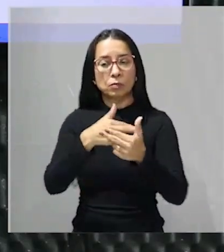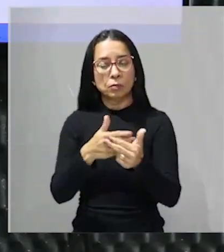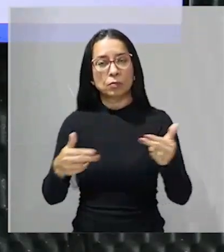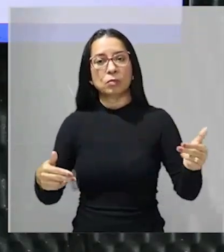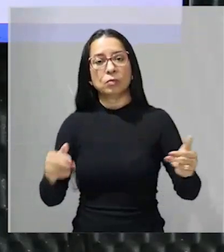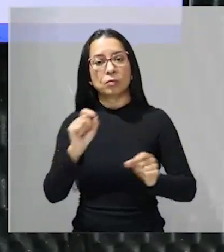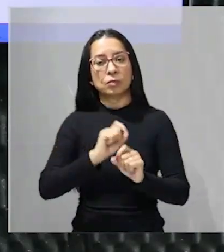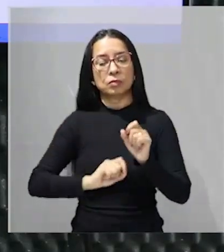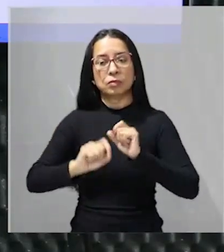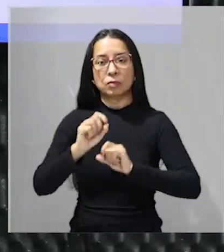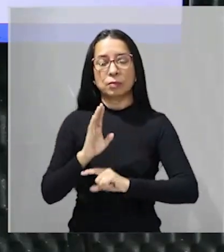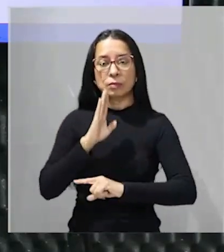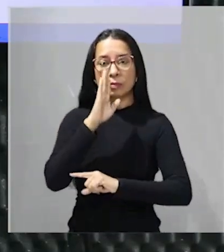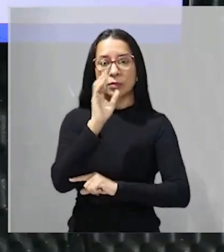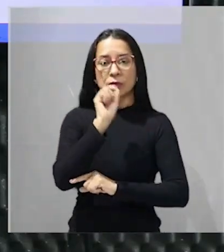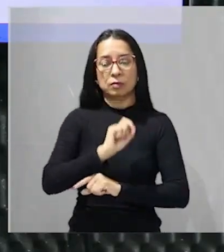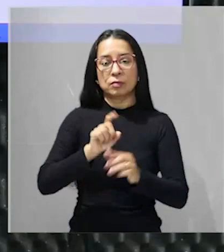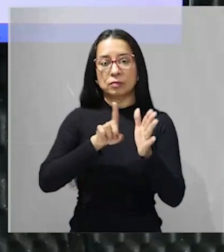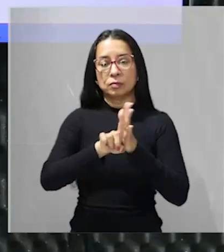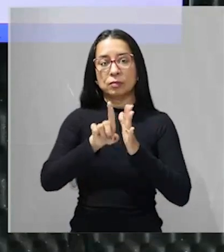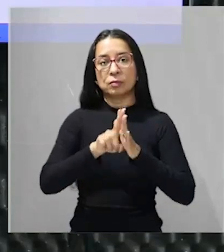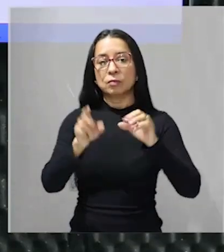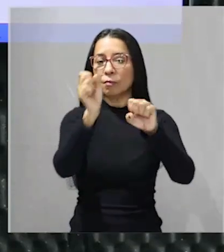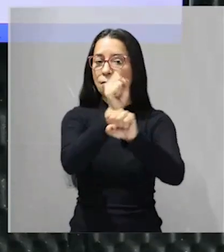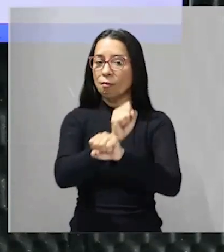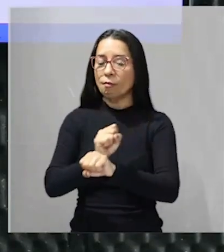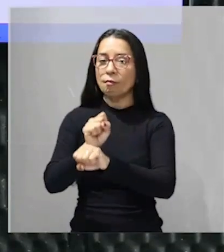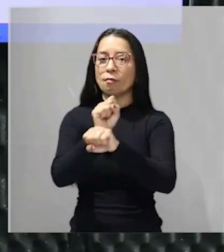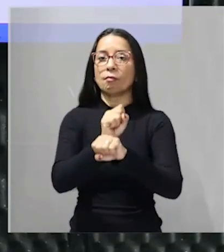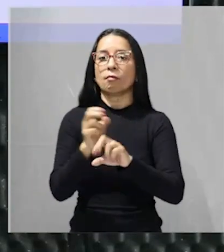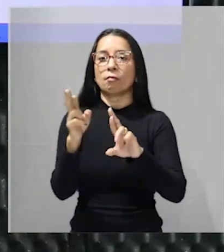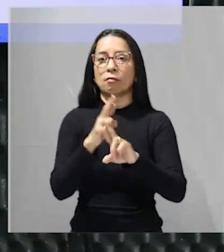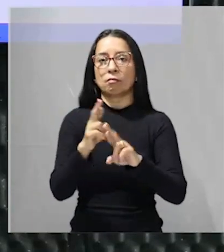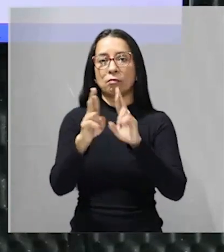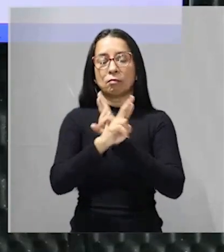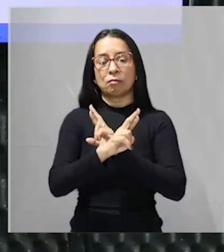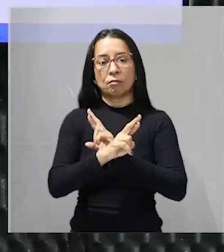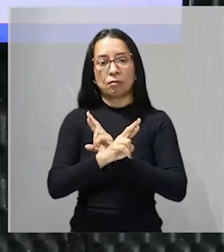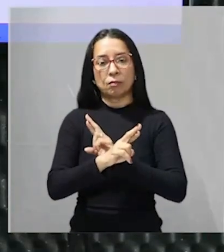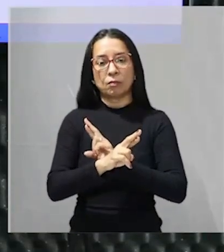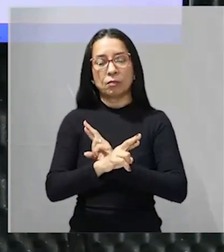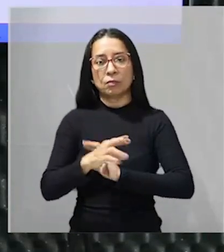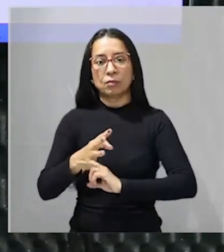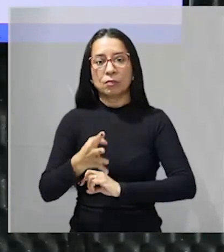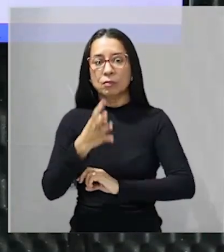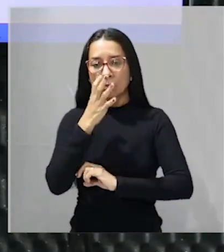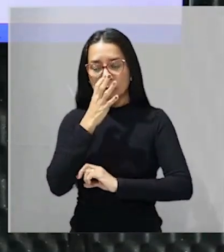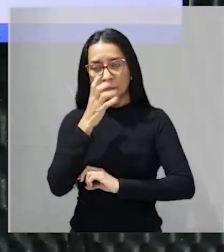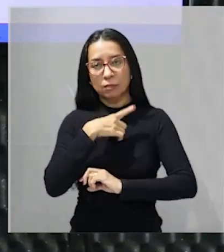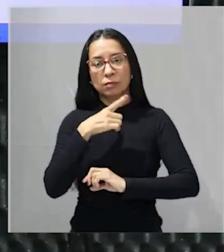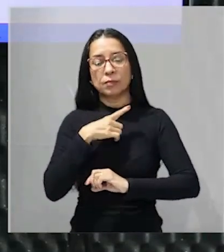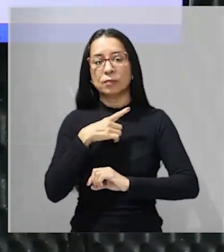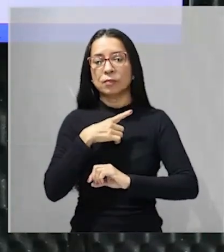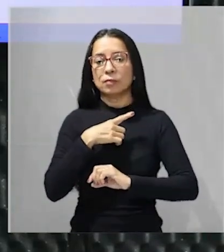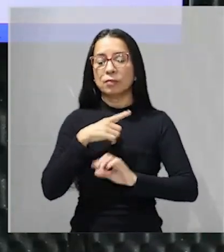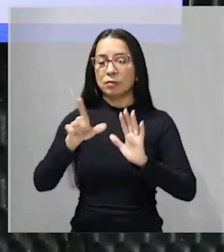inclusive foi a questão em torno da escravidão e observe que nós temos uma lei que o congresso norte